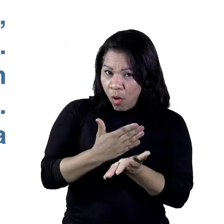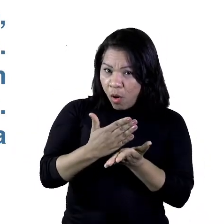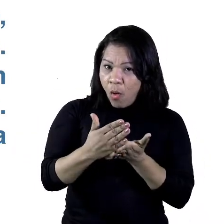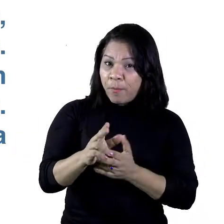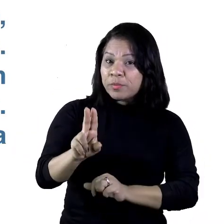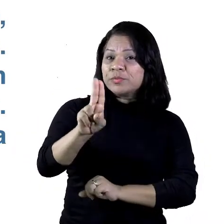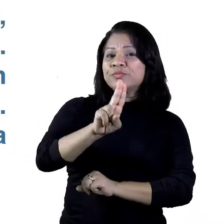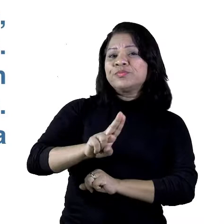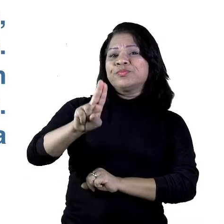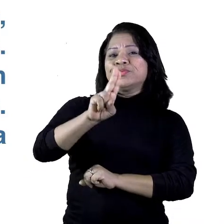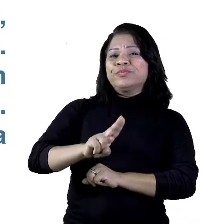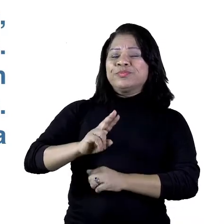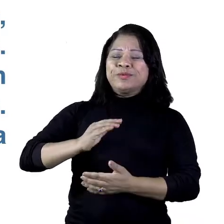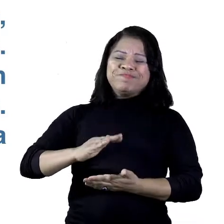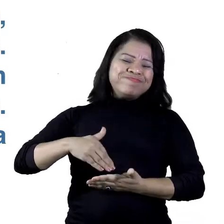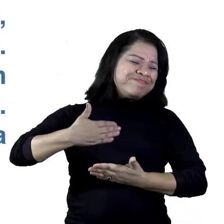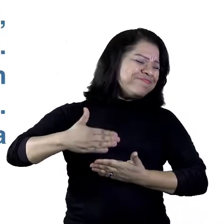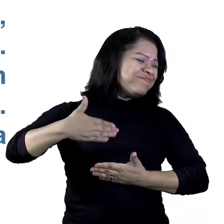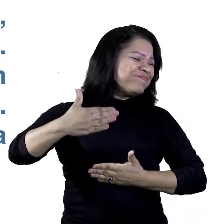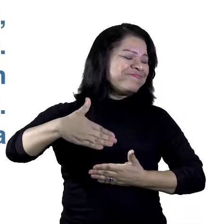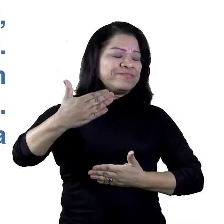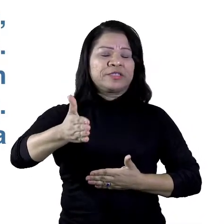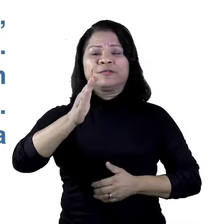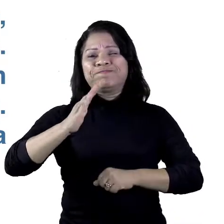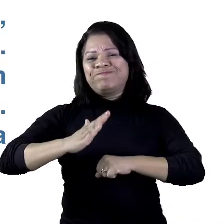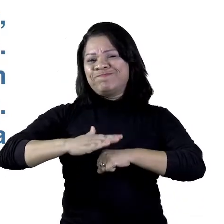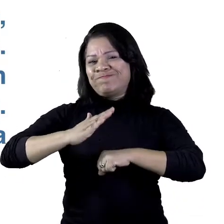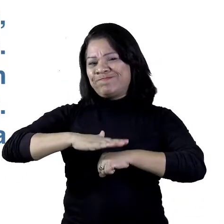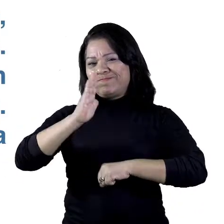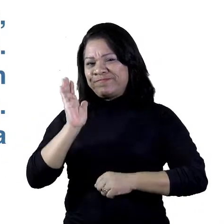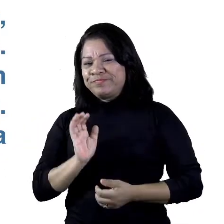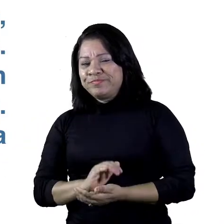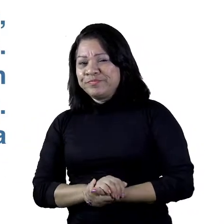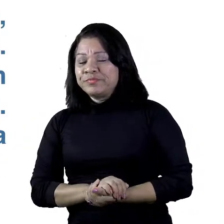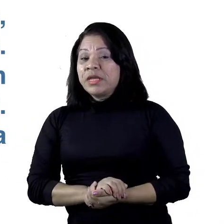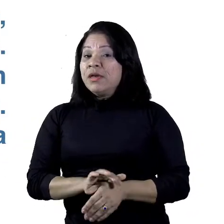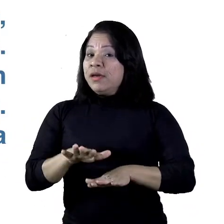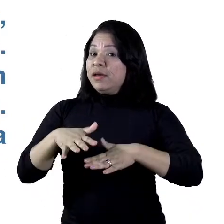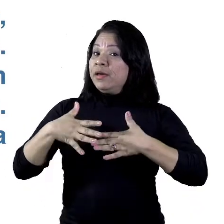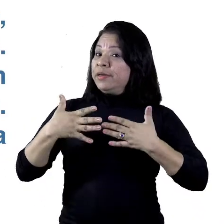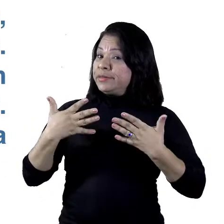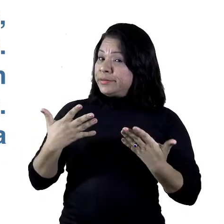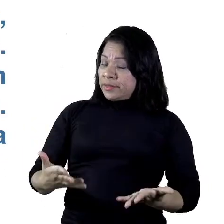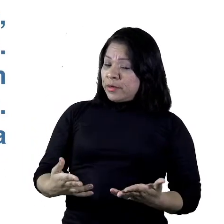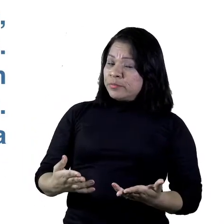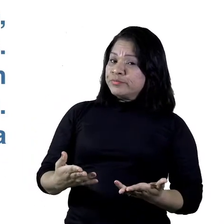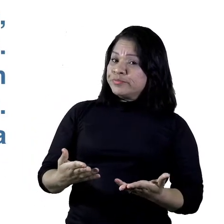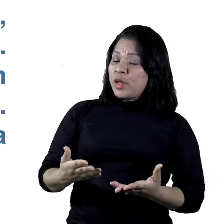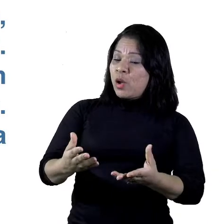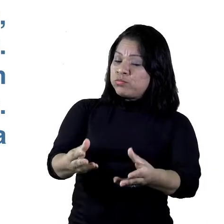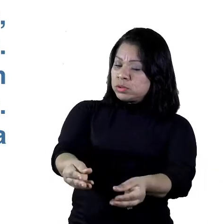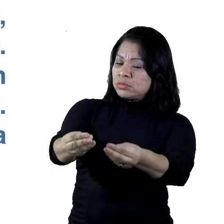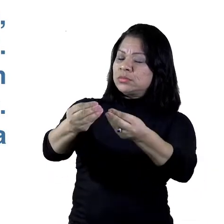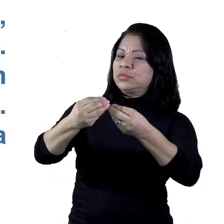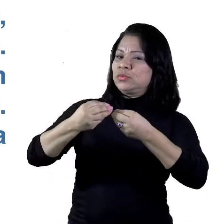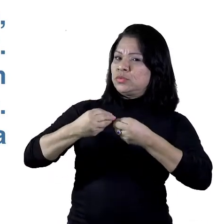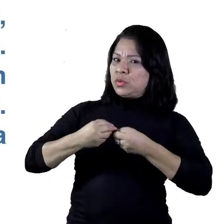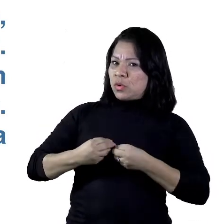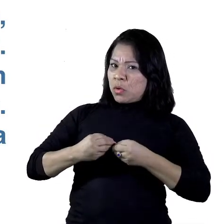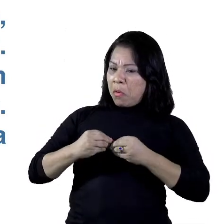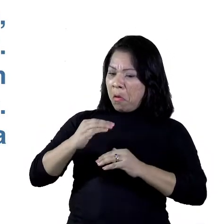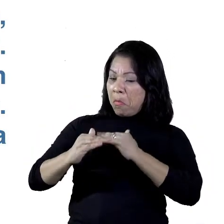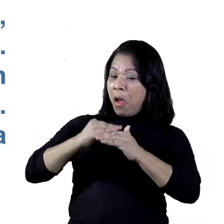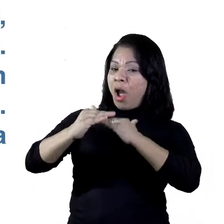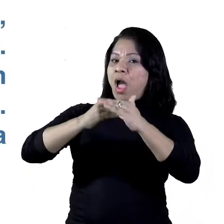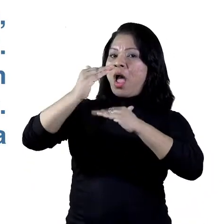-lo cada vez mais. É claro que isso trouxe progresso, conforto e